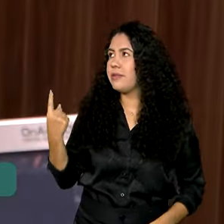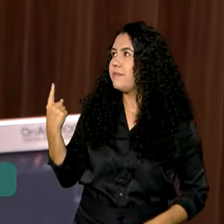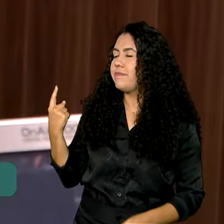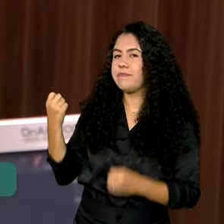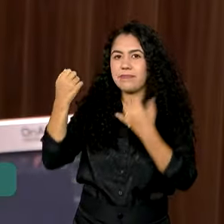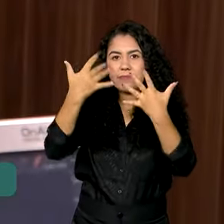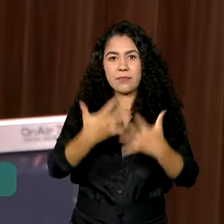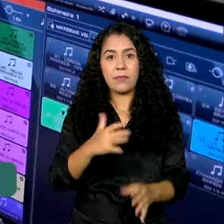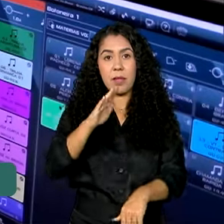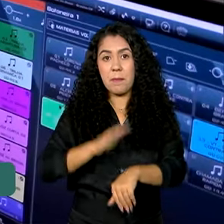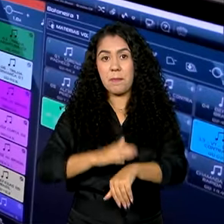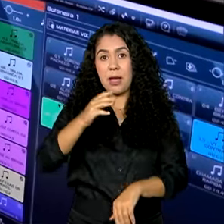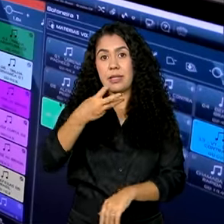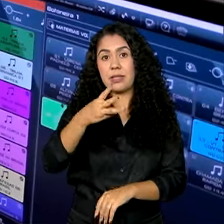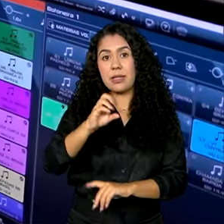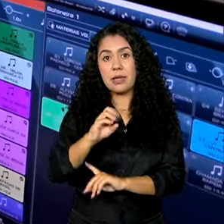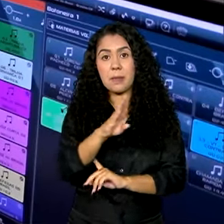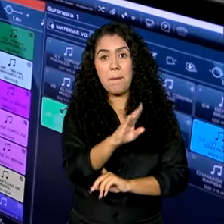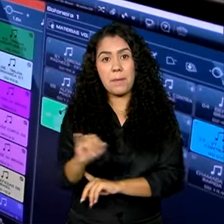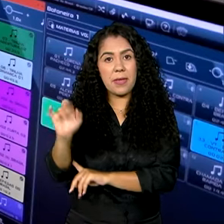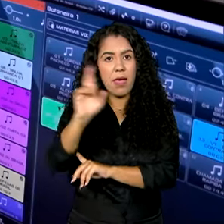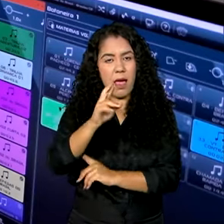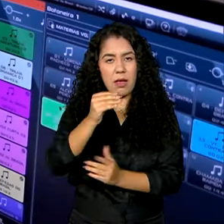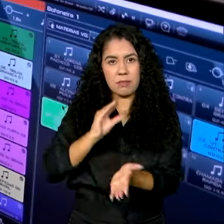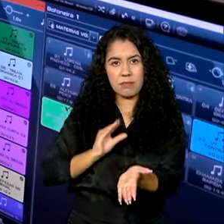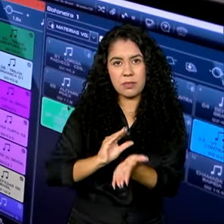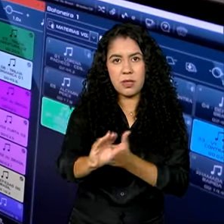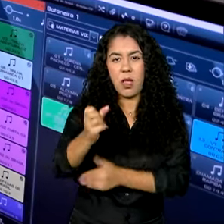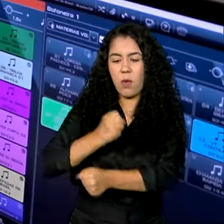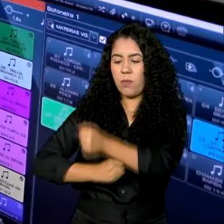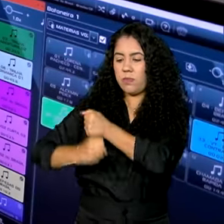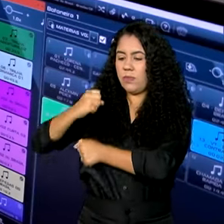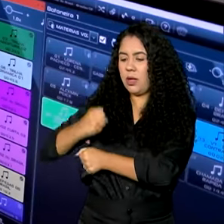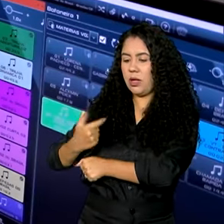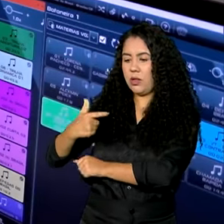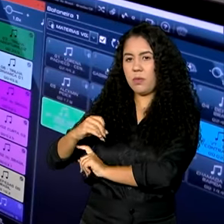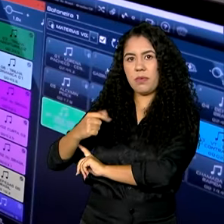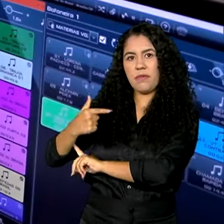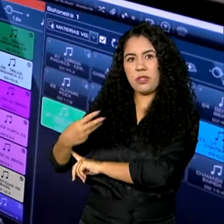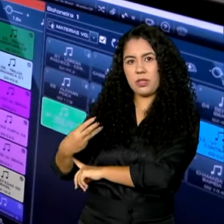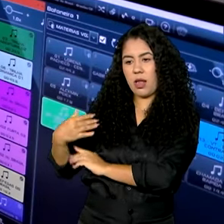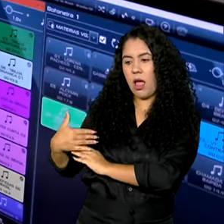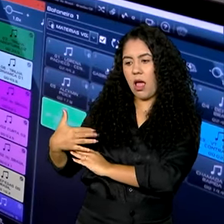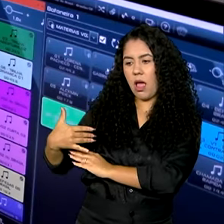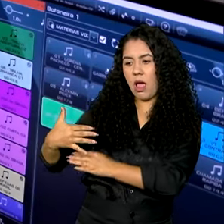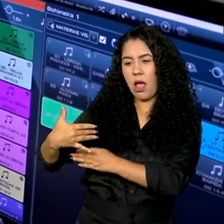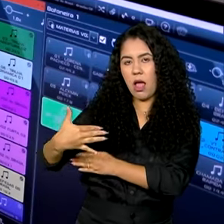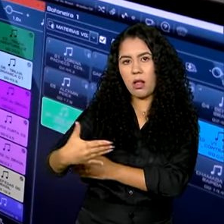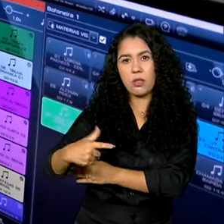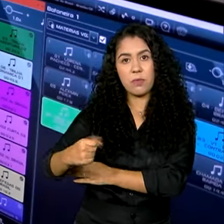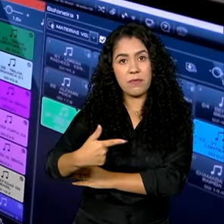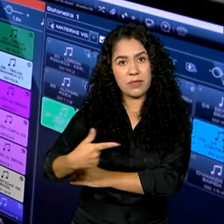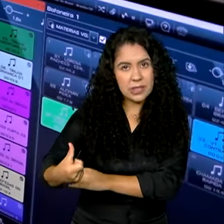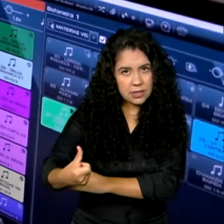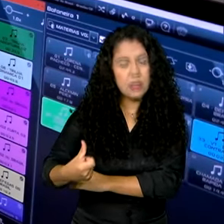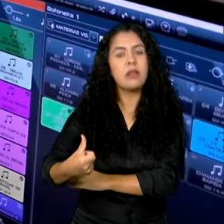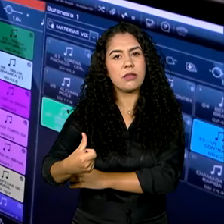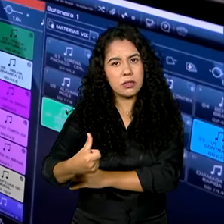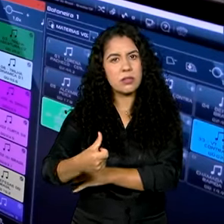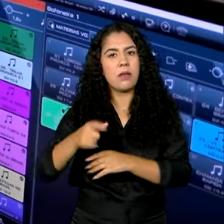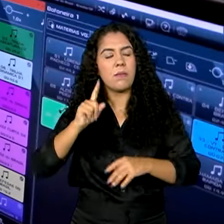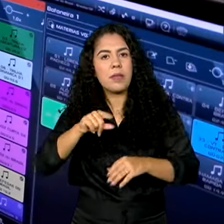Foram mais de 30 bilhões a serem investidos desde 23 até 26 e tanto para sistema de